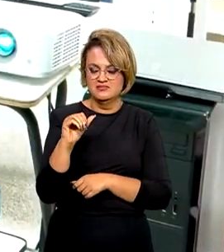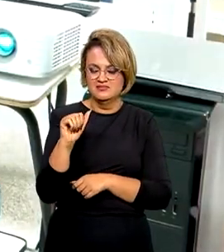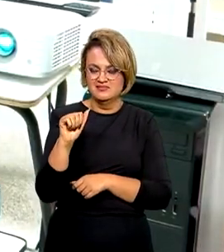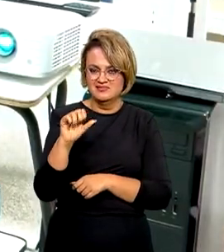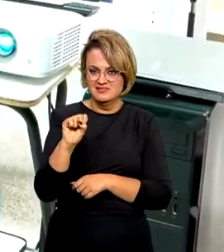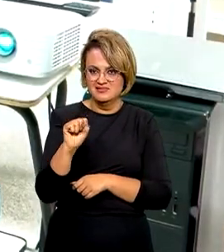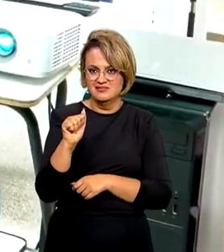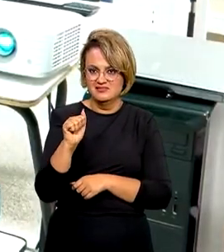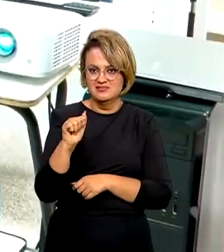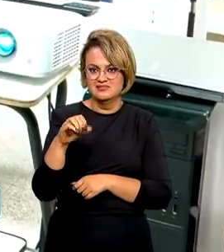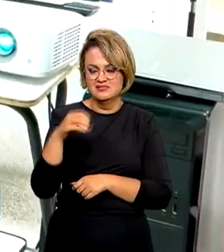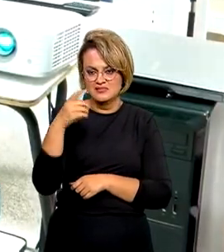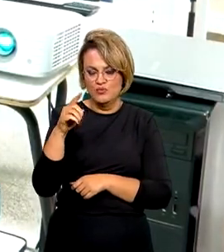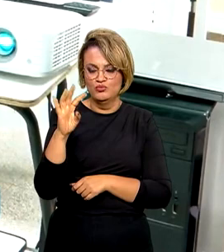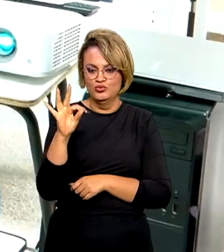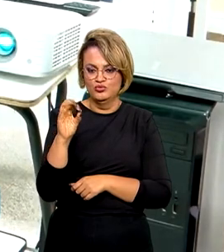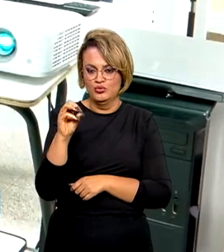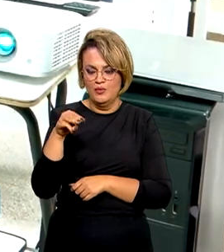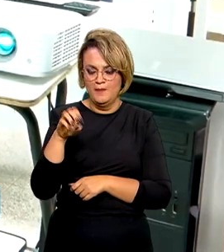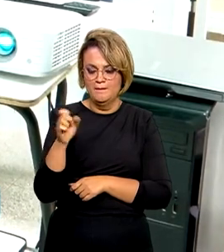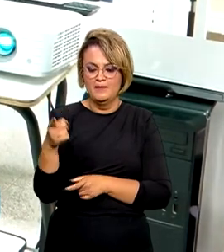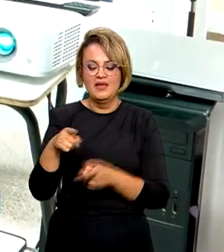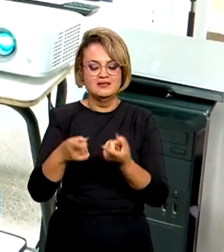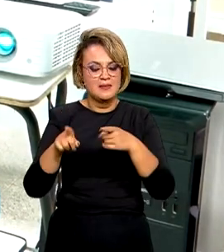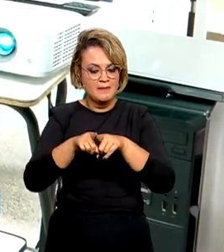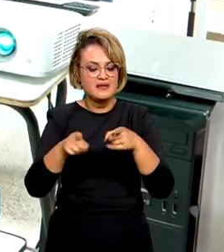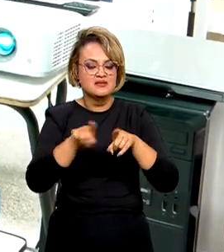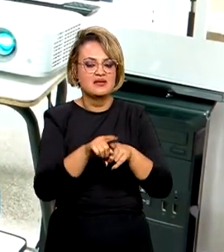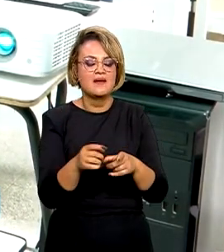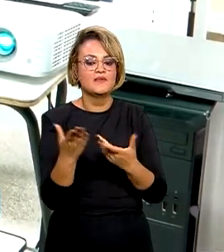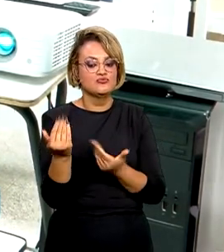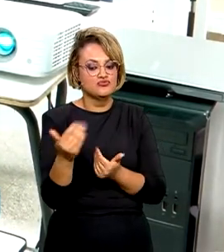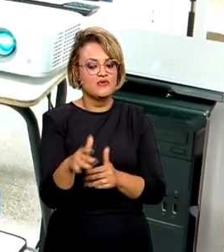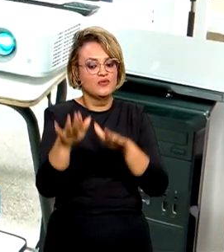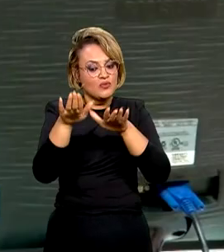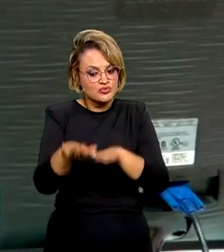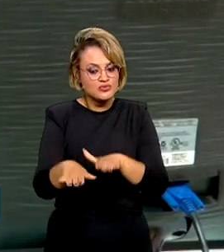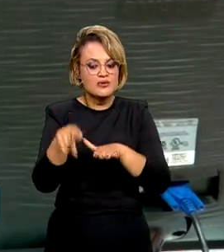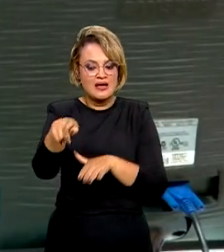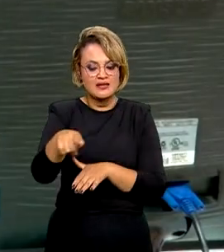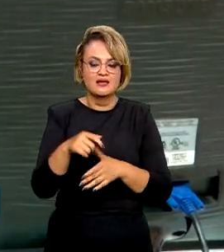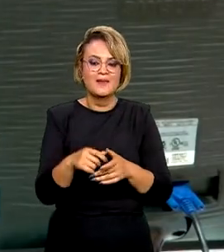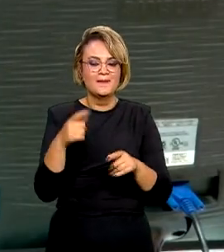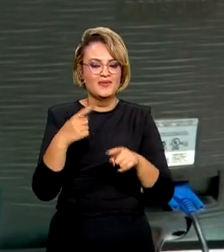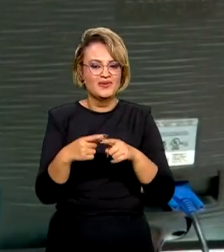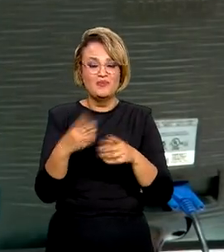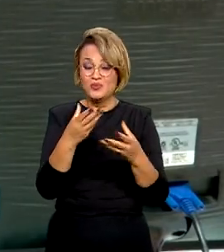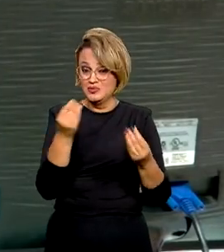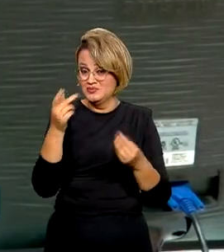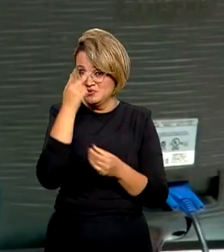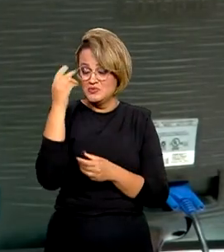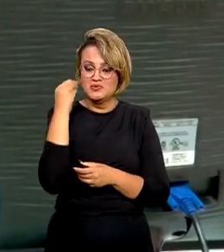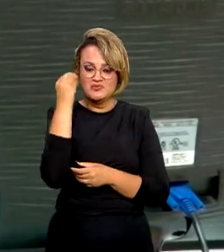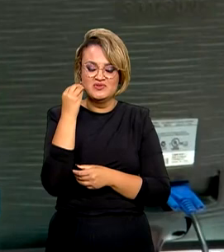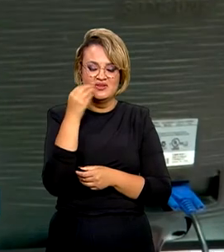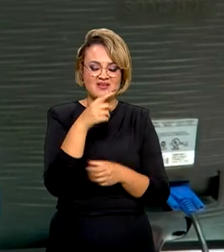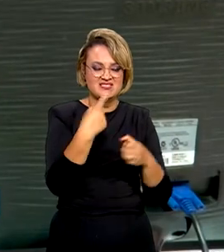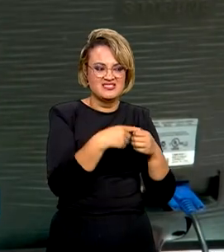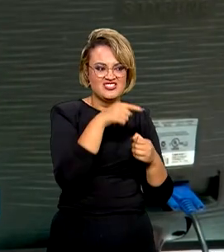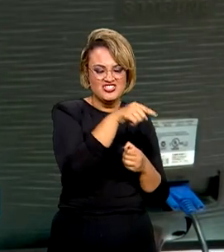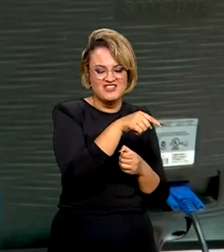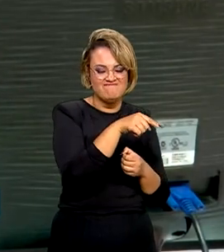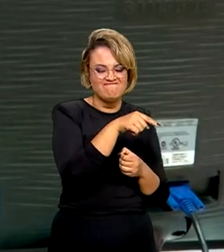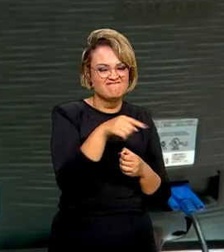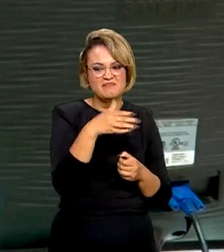com empresas locais é um incentivo para que os jovens permaneçam na região, já que muitos talentos trocam São Tomé e